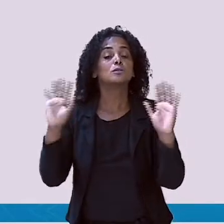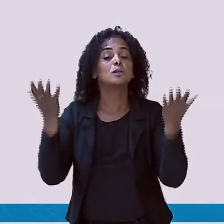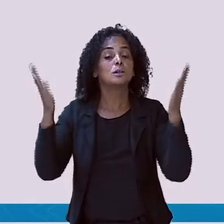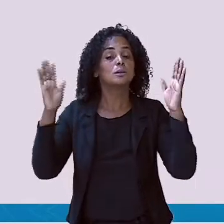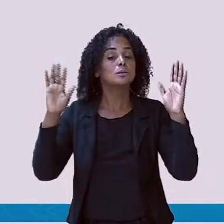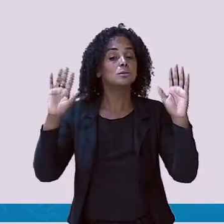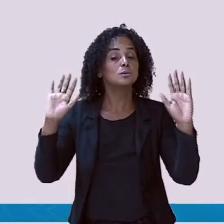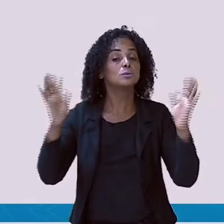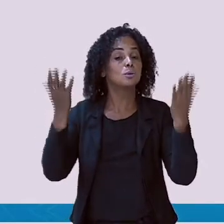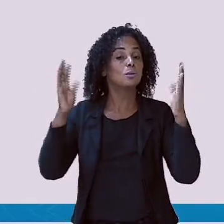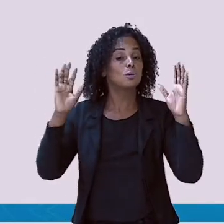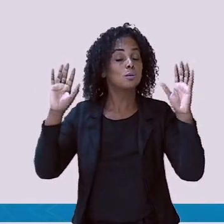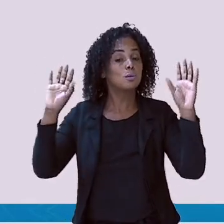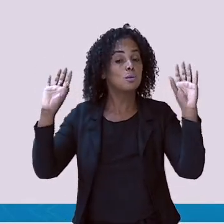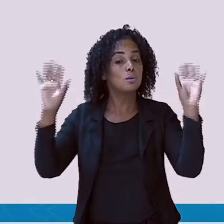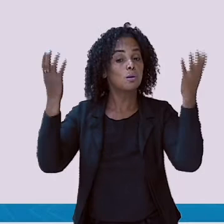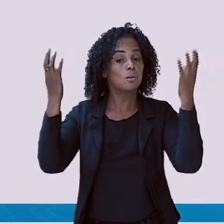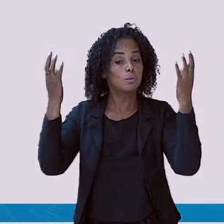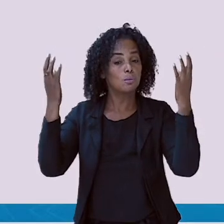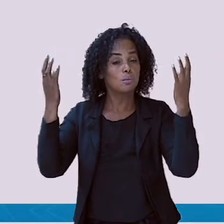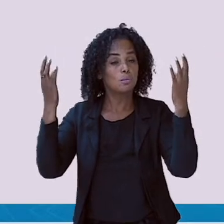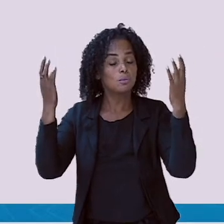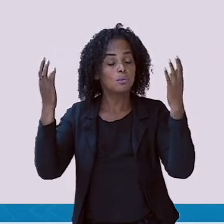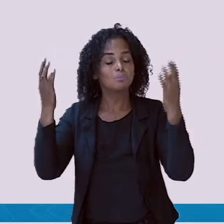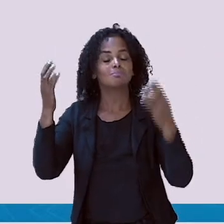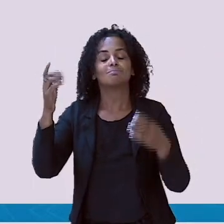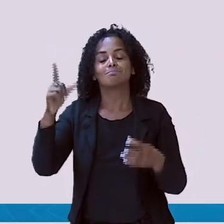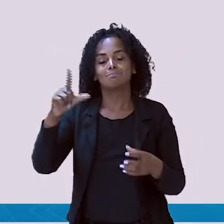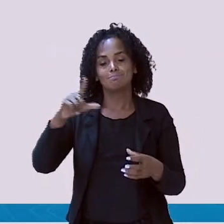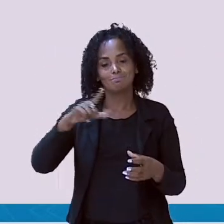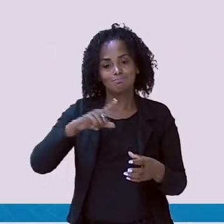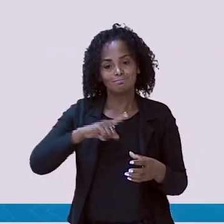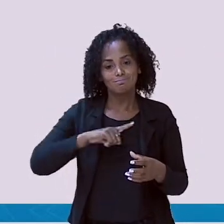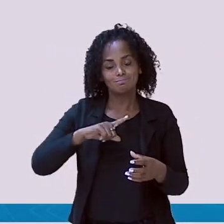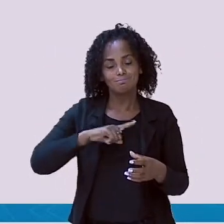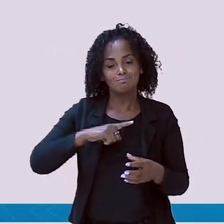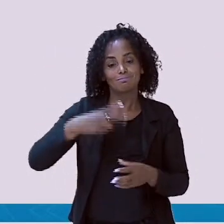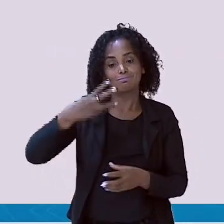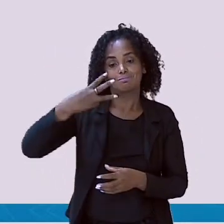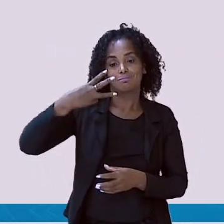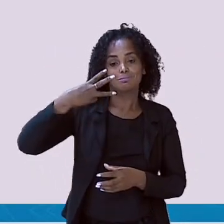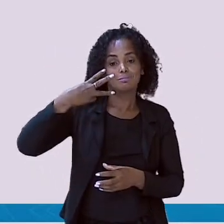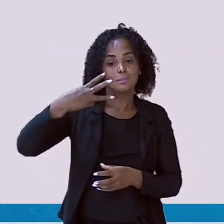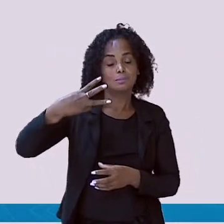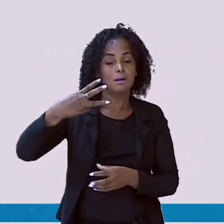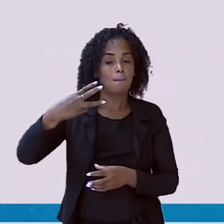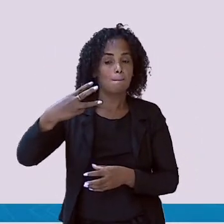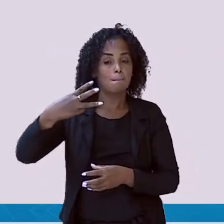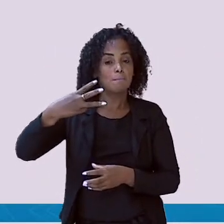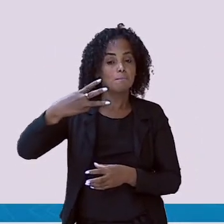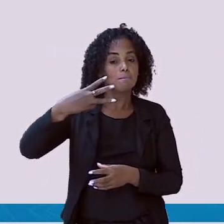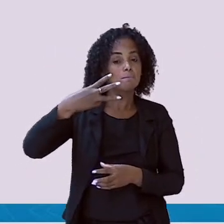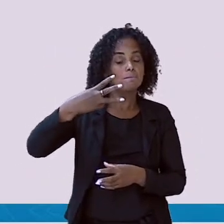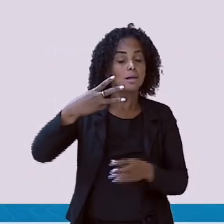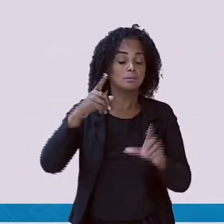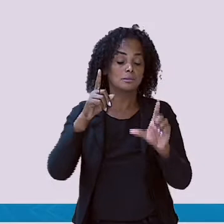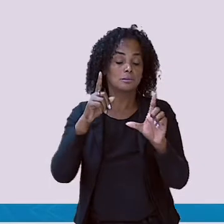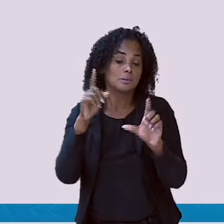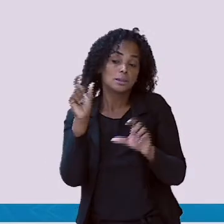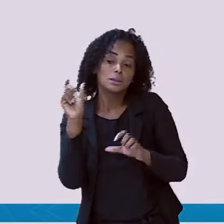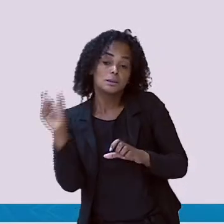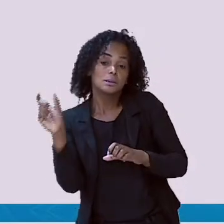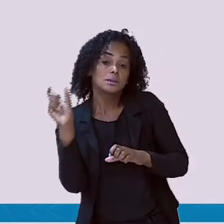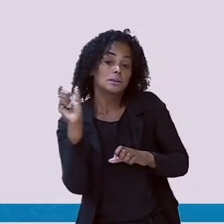Tijolo. Tem três sílabas. Então, vamos separar? Qual é a primeira sílaba?